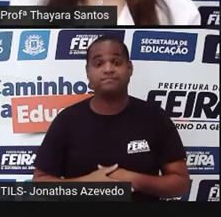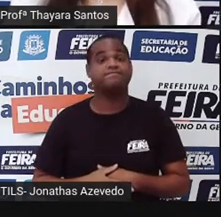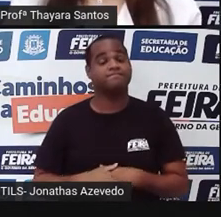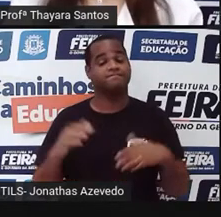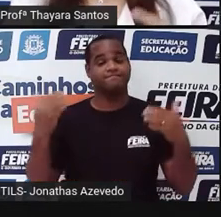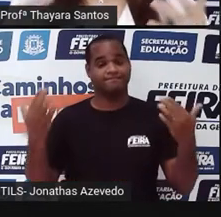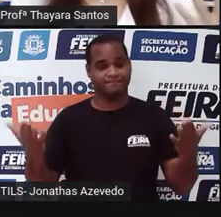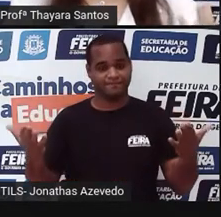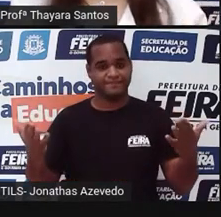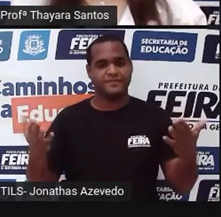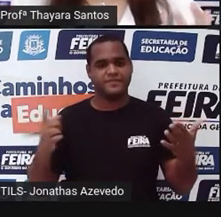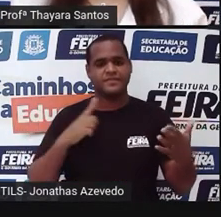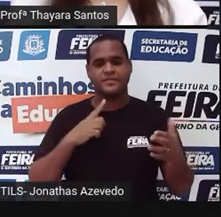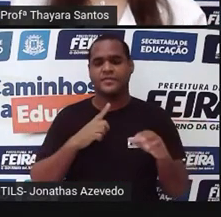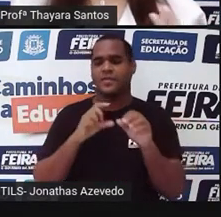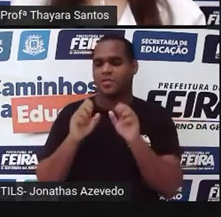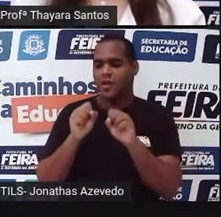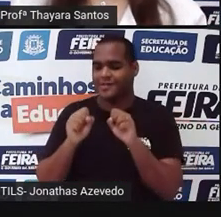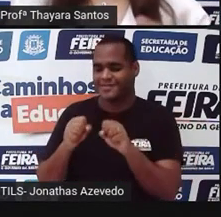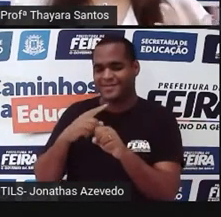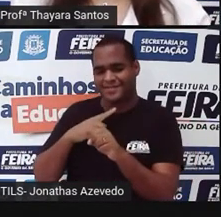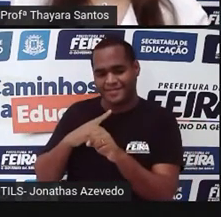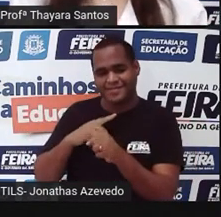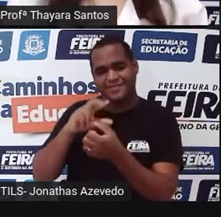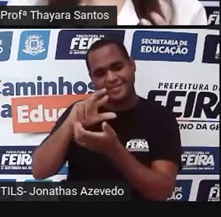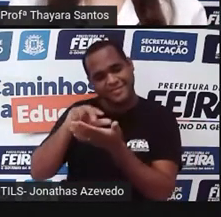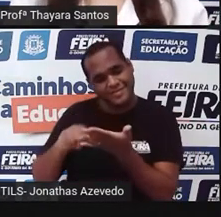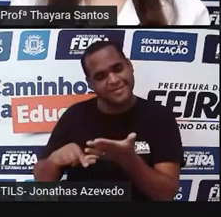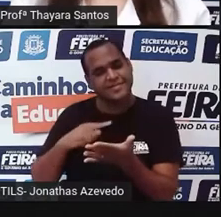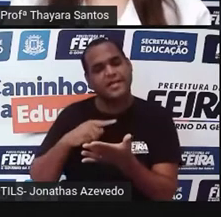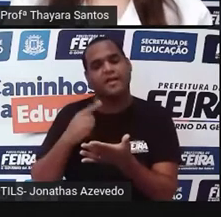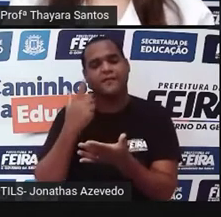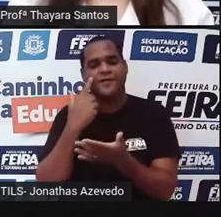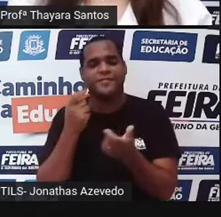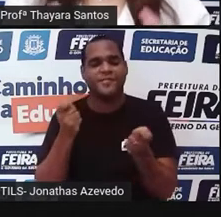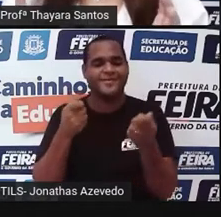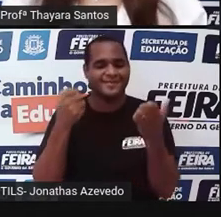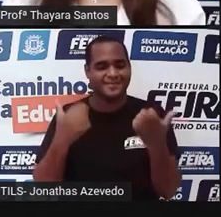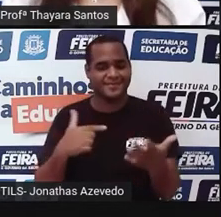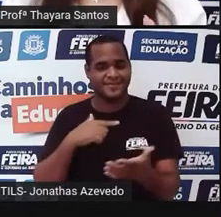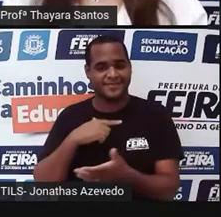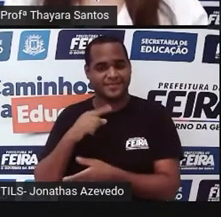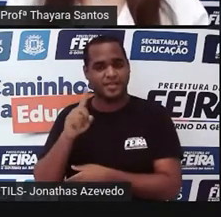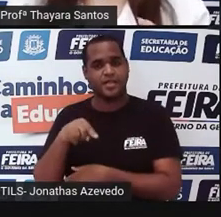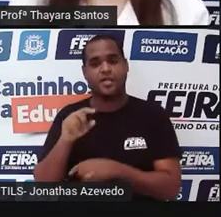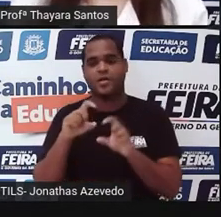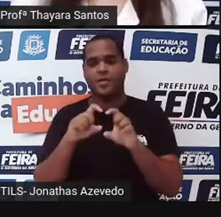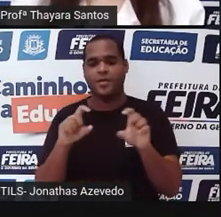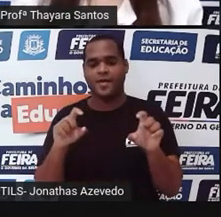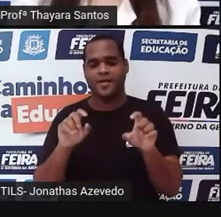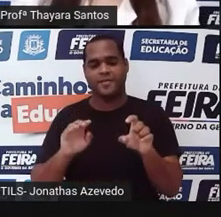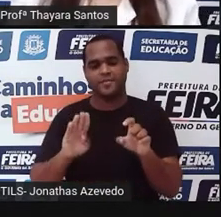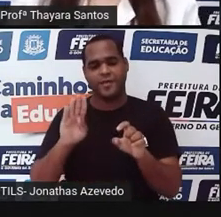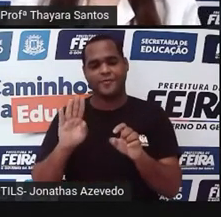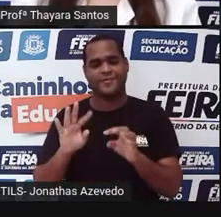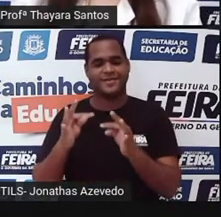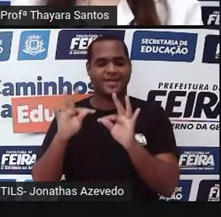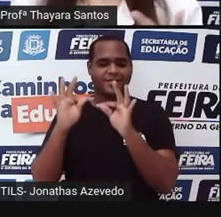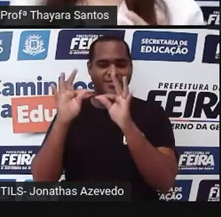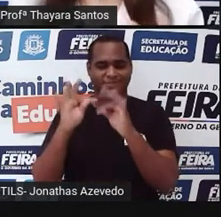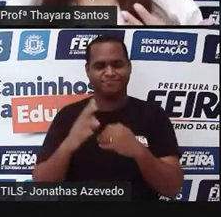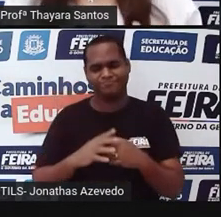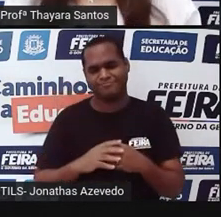Então, tudo isso que a gente viu, todas essas possibilidades, tem a ver com um termo que é chamado de biotecnologia.